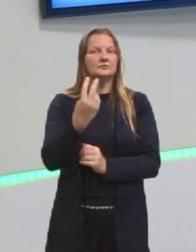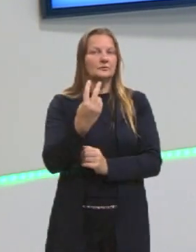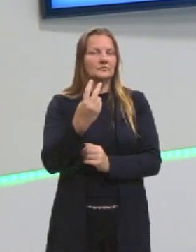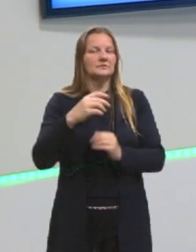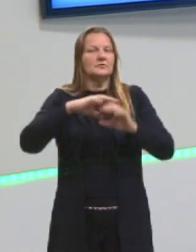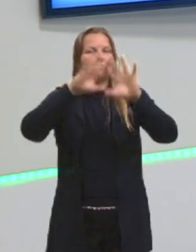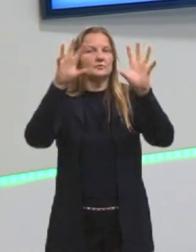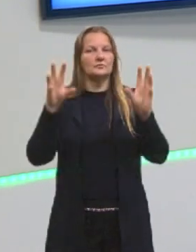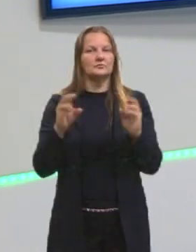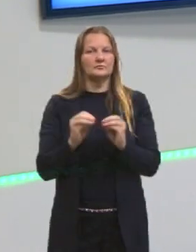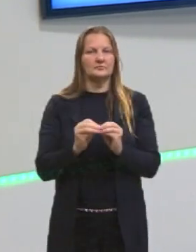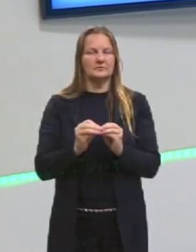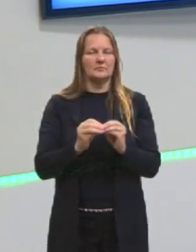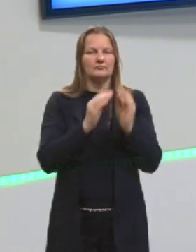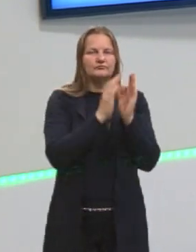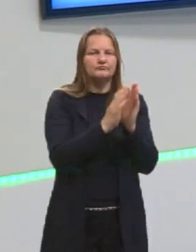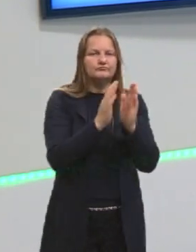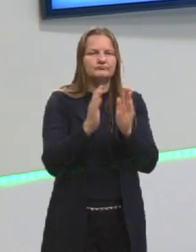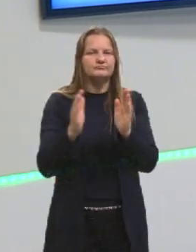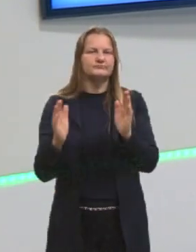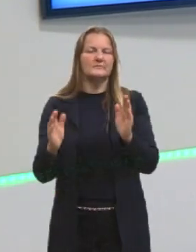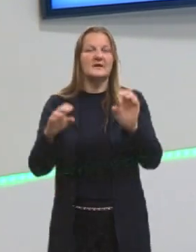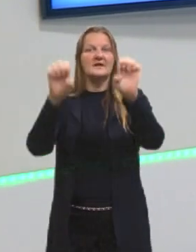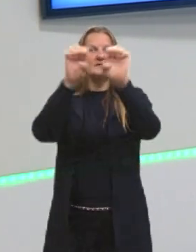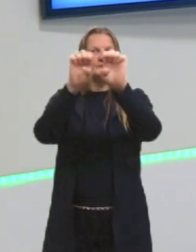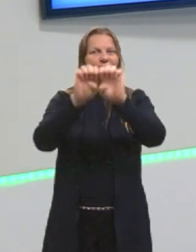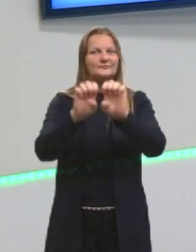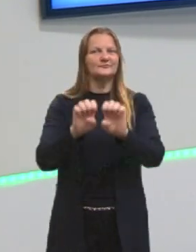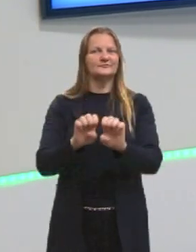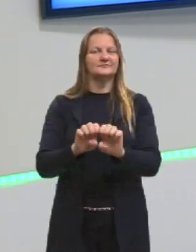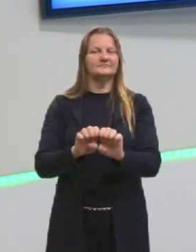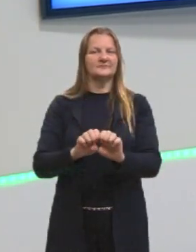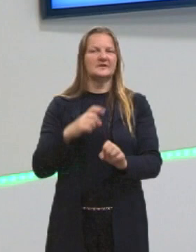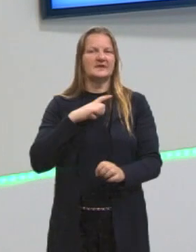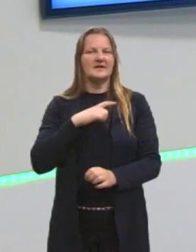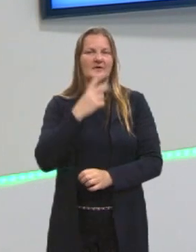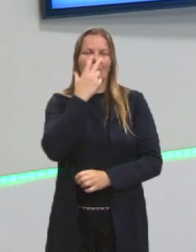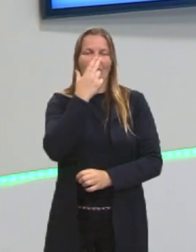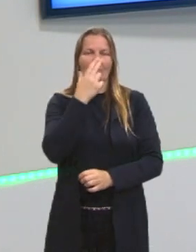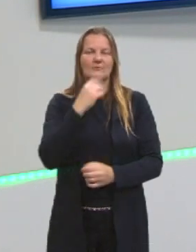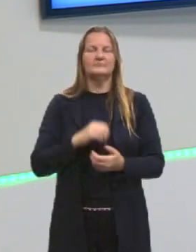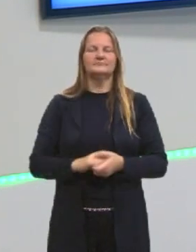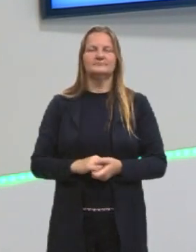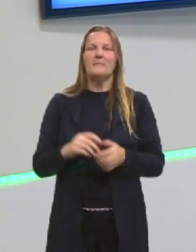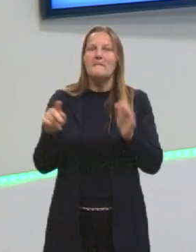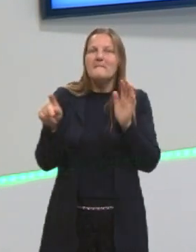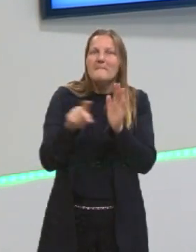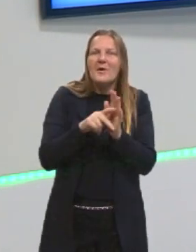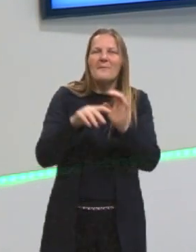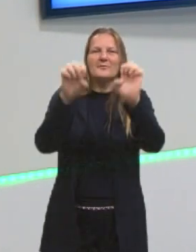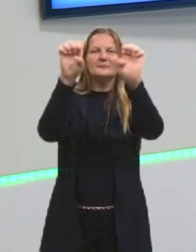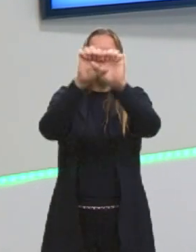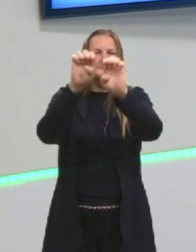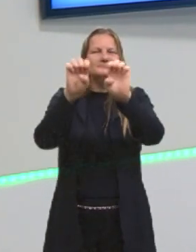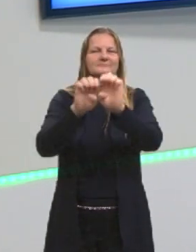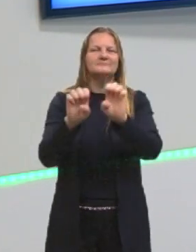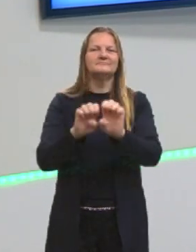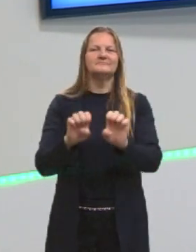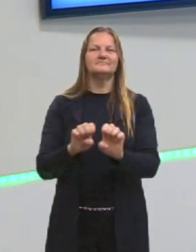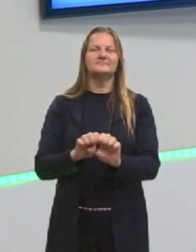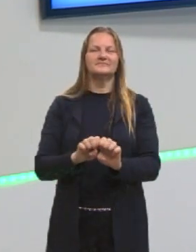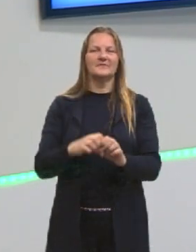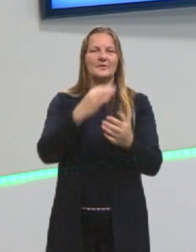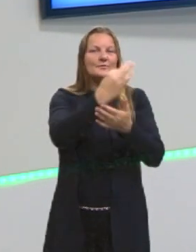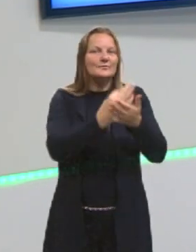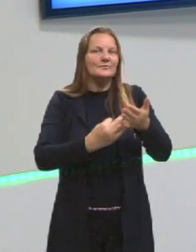e conclusão. A gente tem uma estrutura, tem um esqueleto para esse texto. E para que